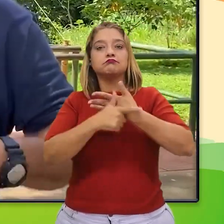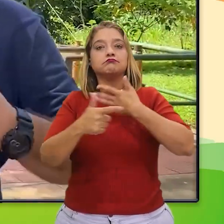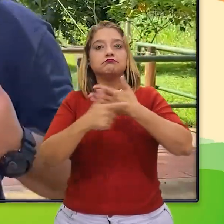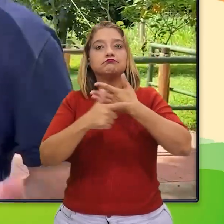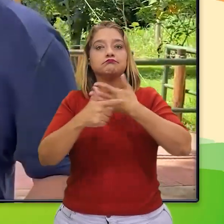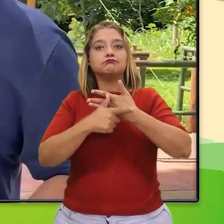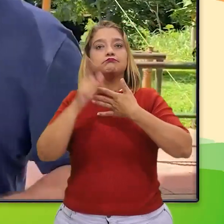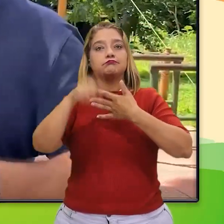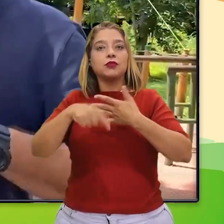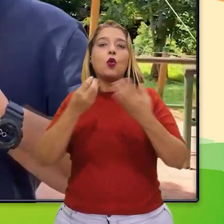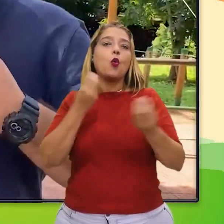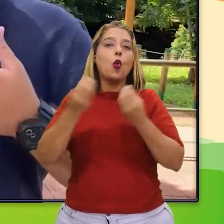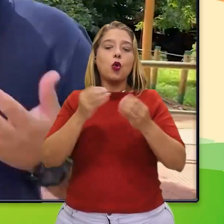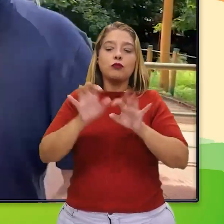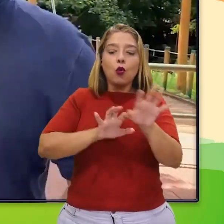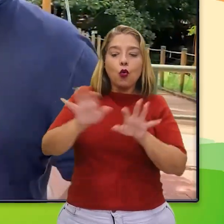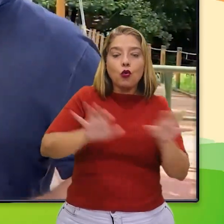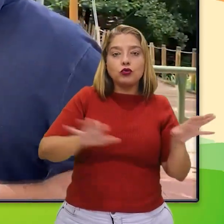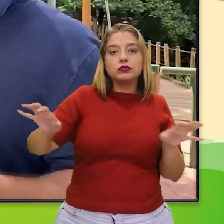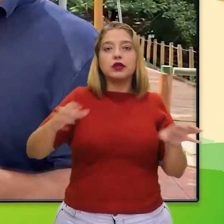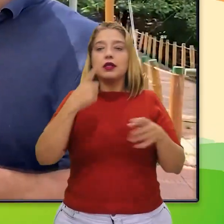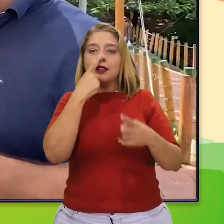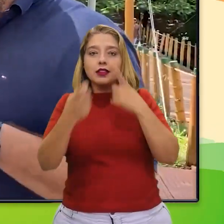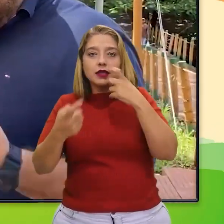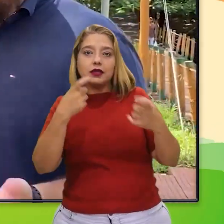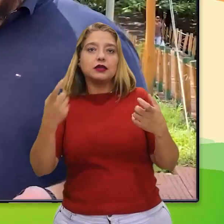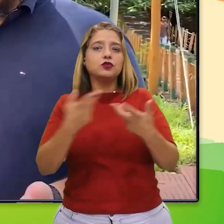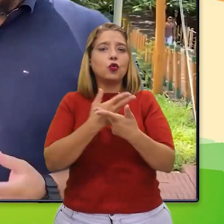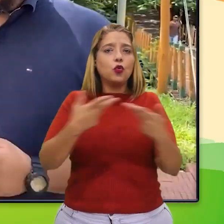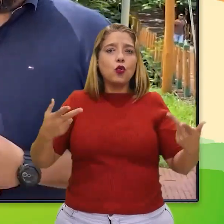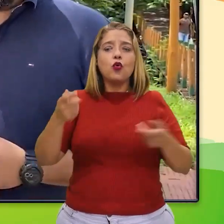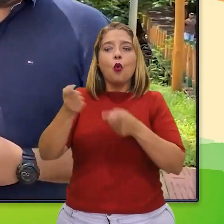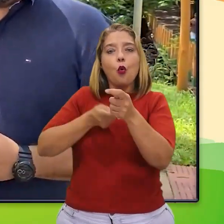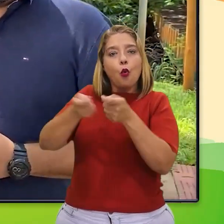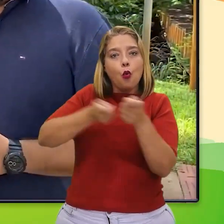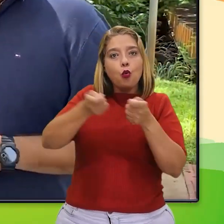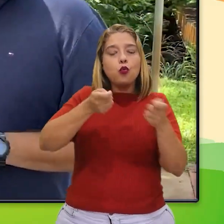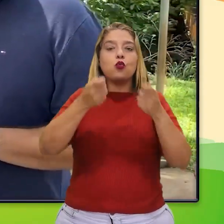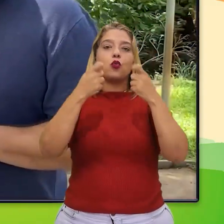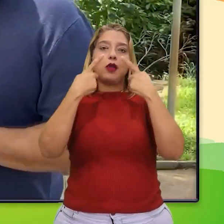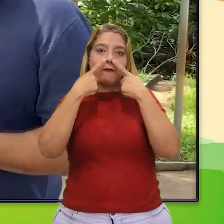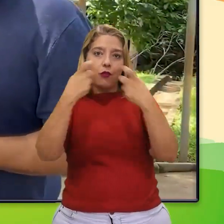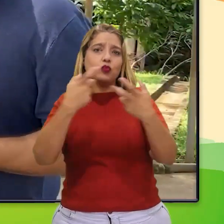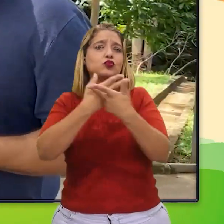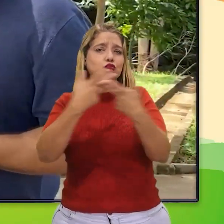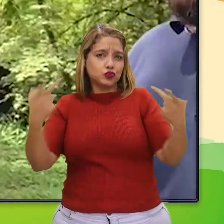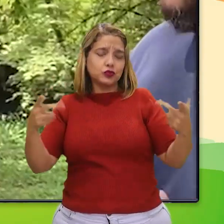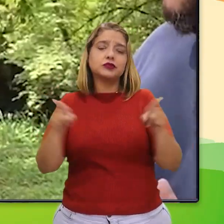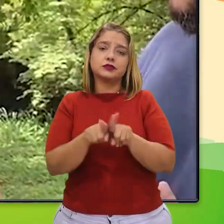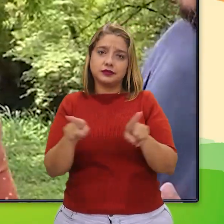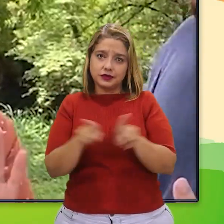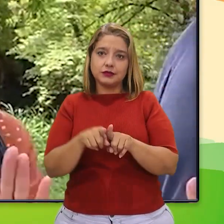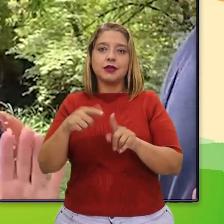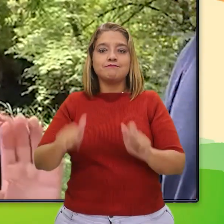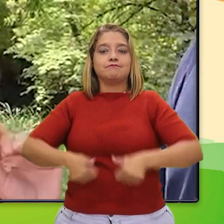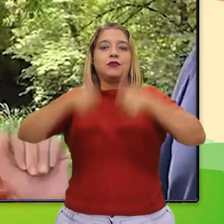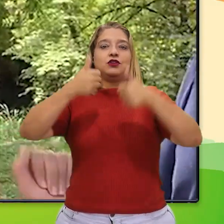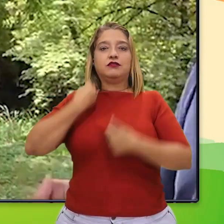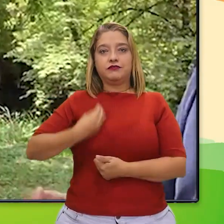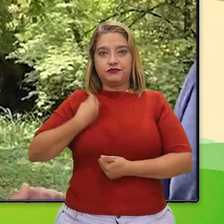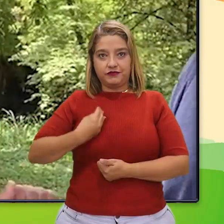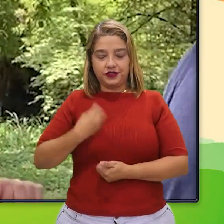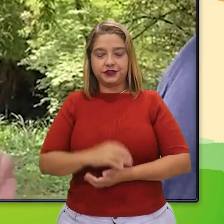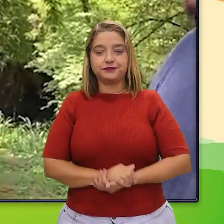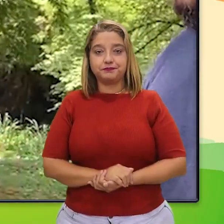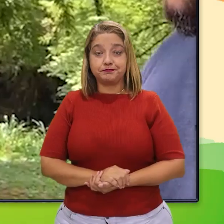dentro da segregação dos resíduos, do controle da poluição e da melhor qualidade de vida para a nossa sociedade. Especificamente para